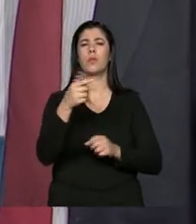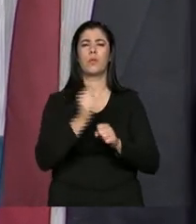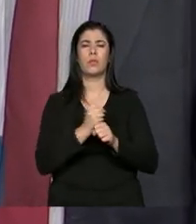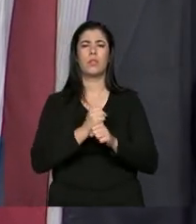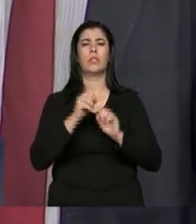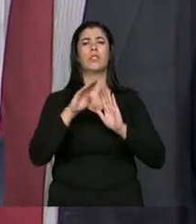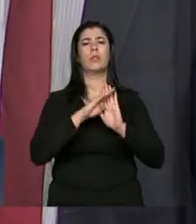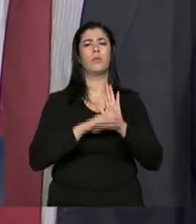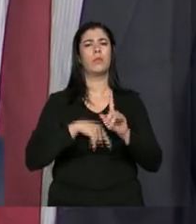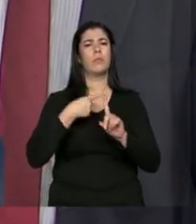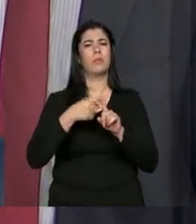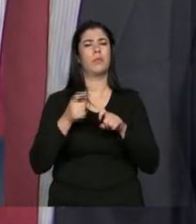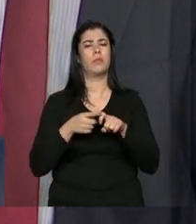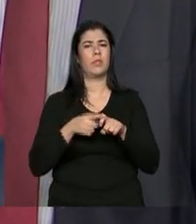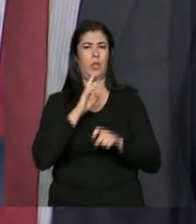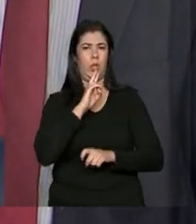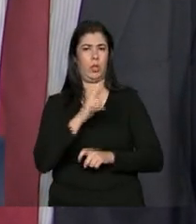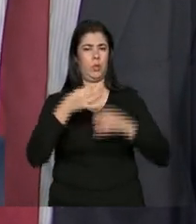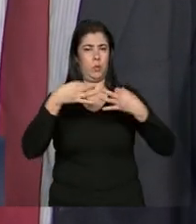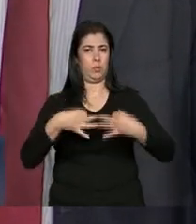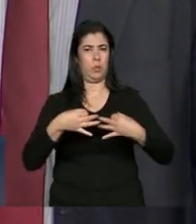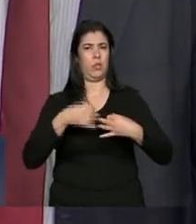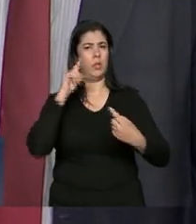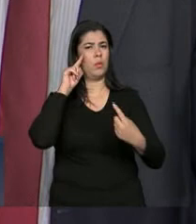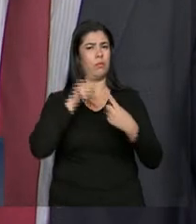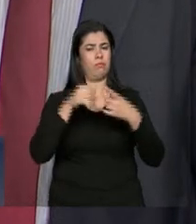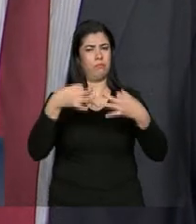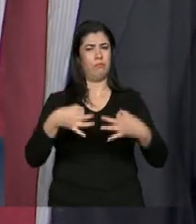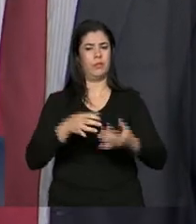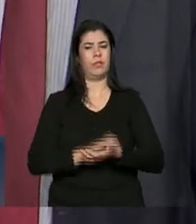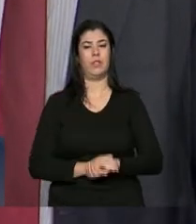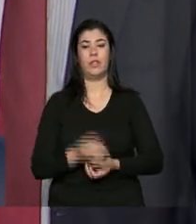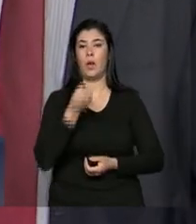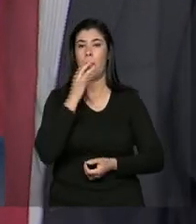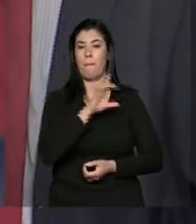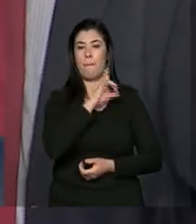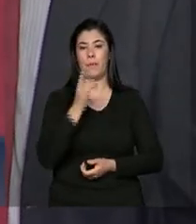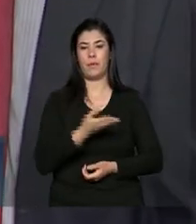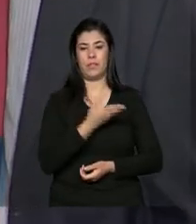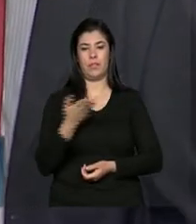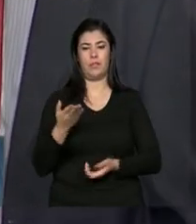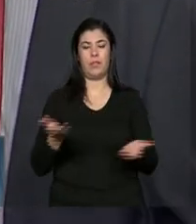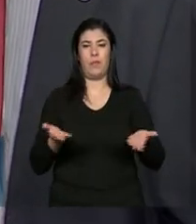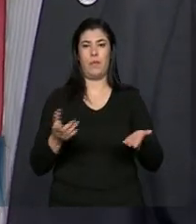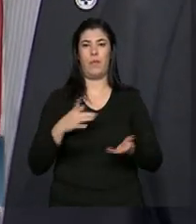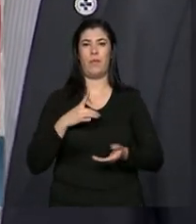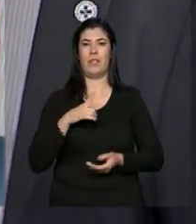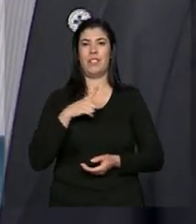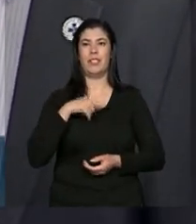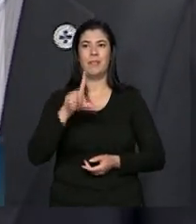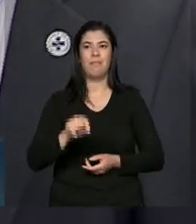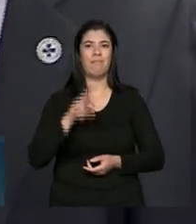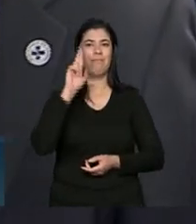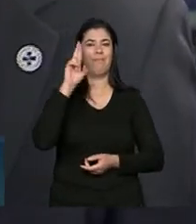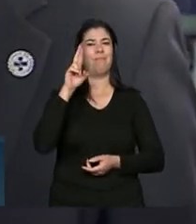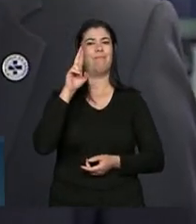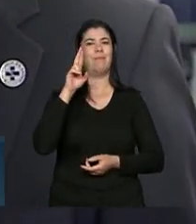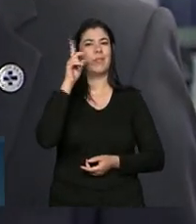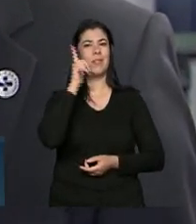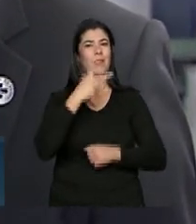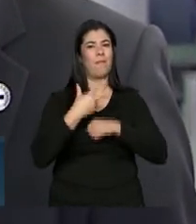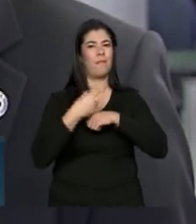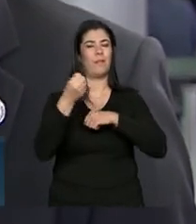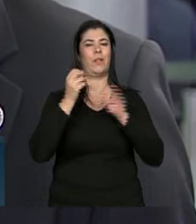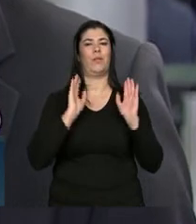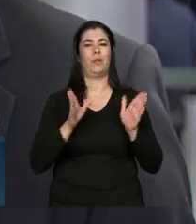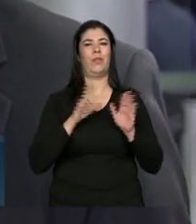É o que se esperava, o resultado atingido pelo programa? Bom, muito bom dia. Hoje é um dia de destacar as conquistas que o programa Mais